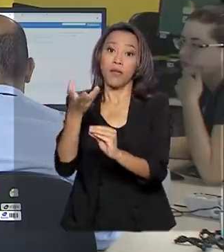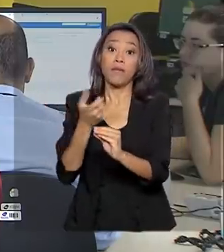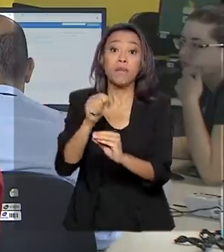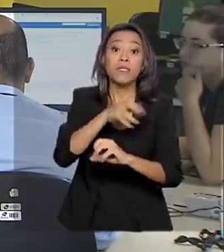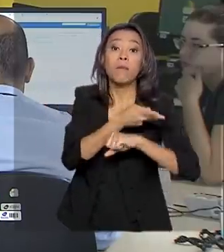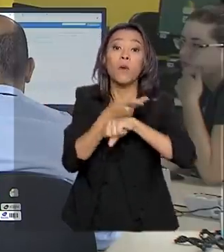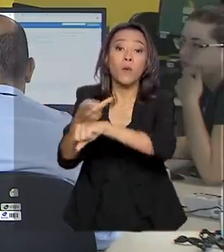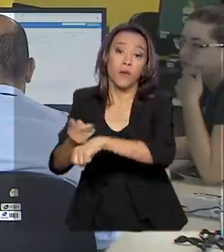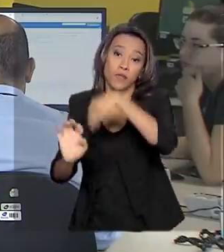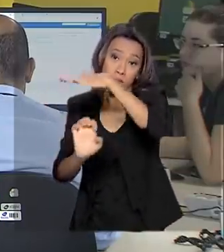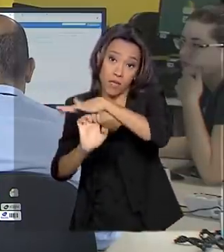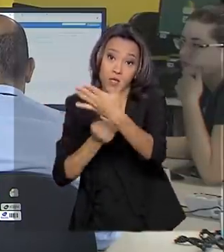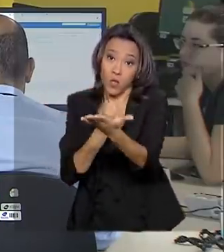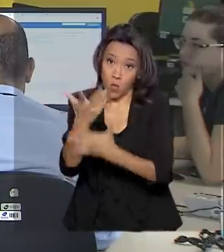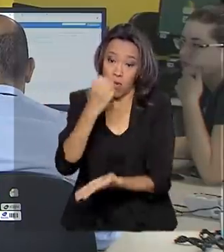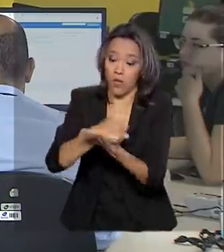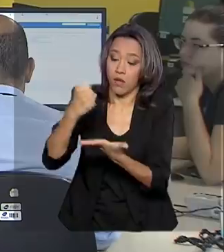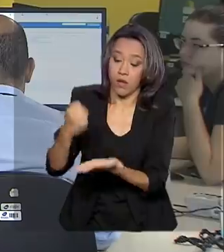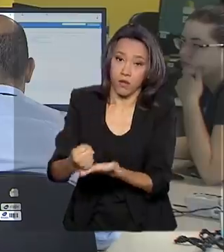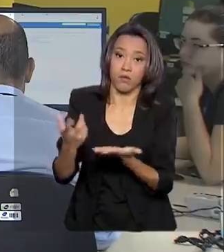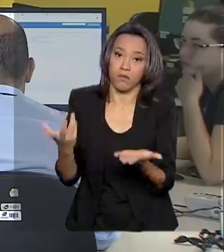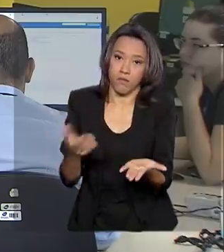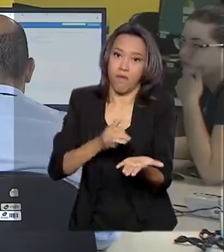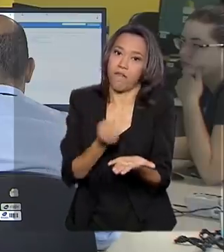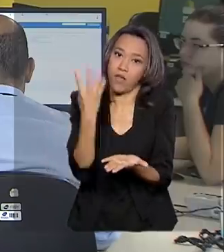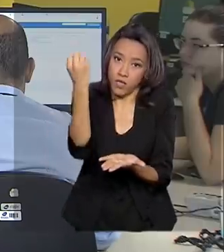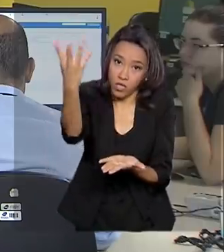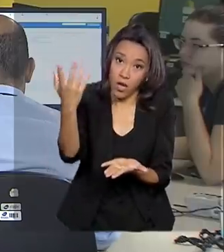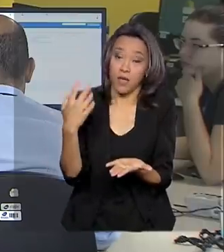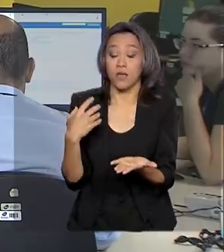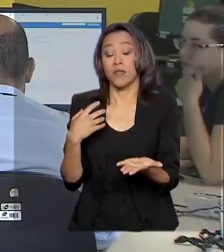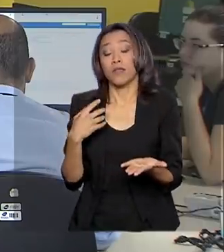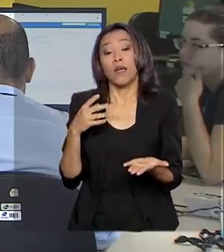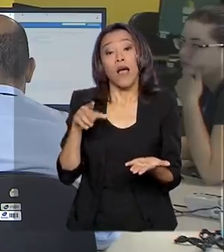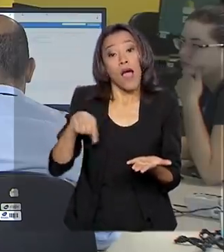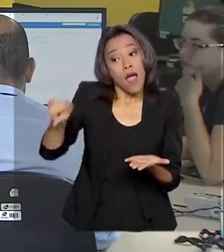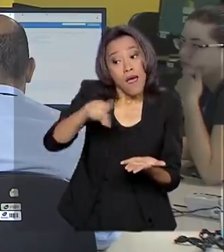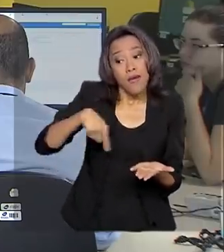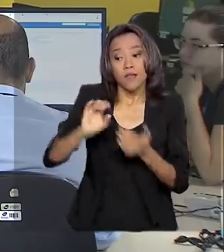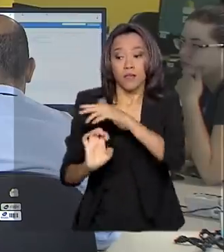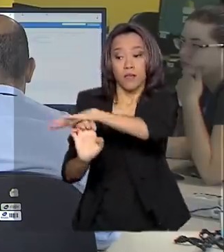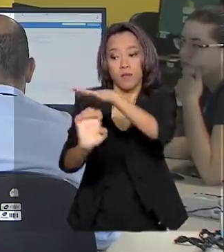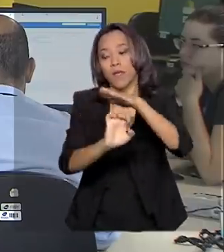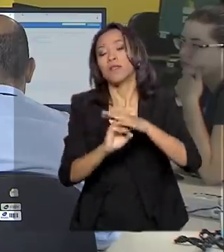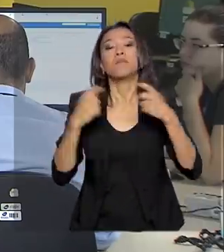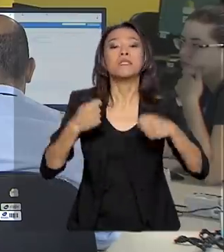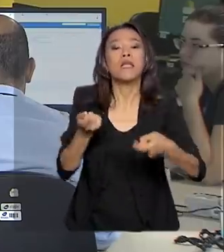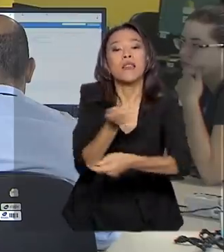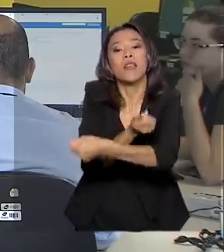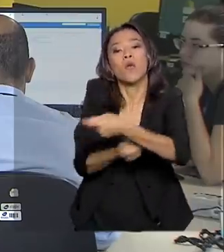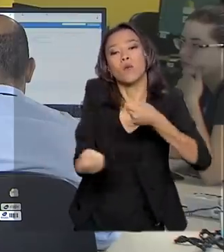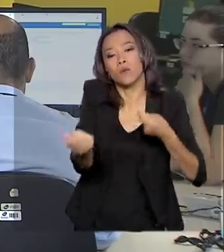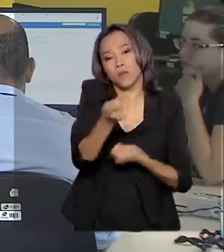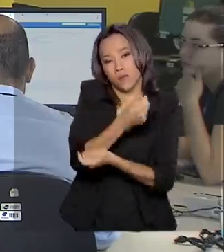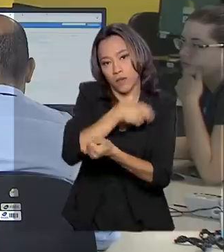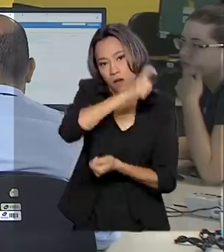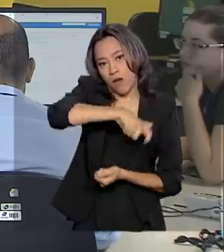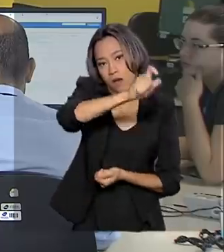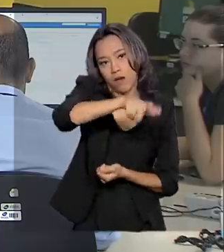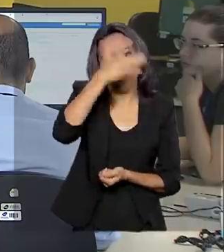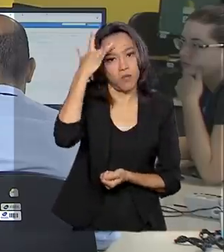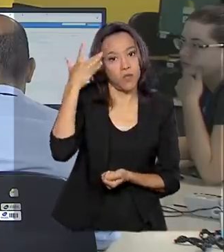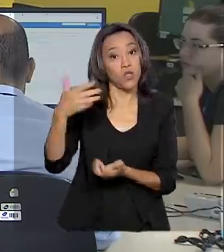serviço. Embora não haja previsão legal específica para essa hipótese, as empresas precisam negociar com o consumidor e